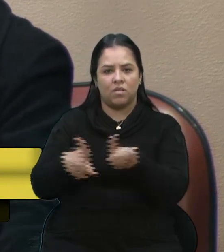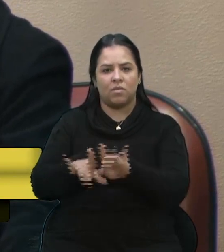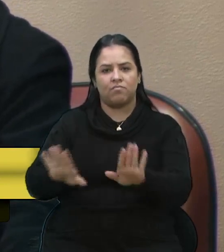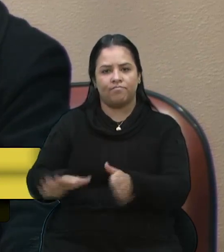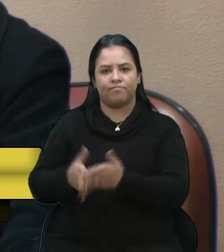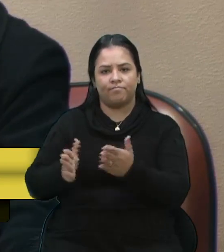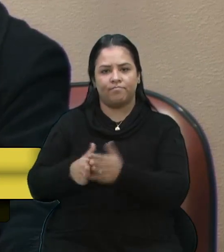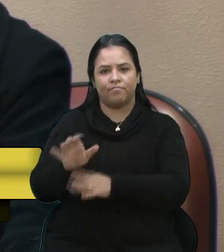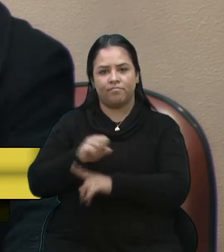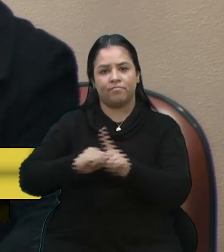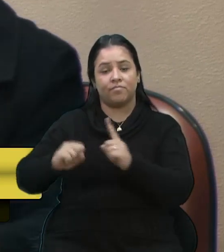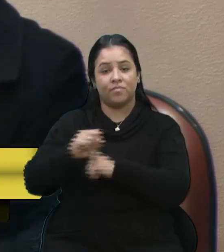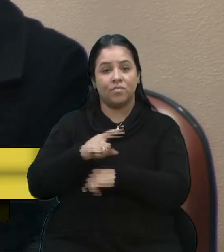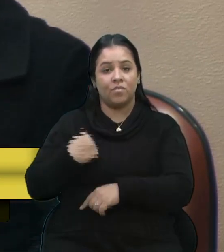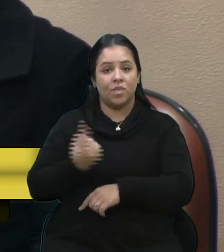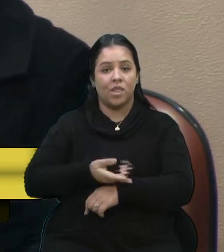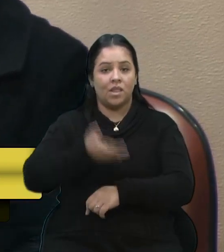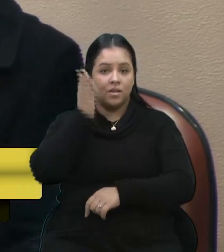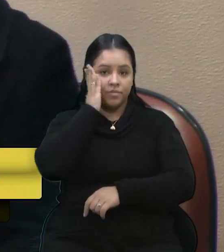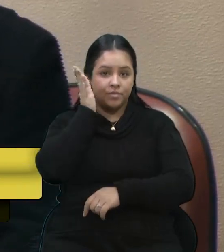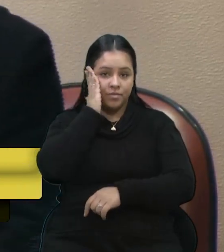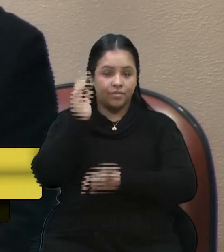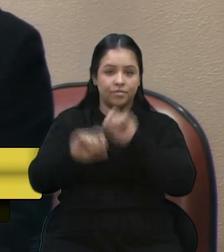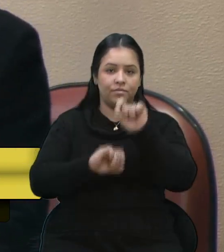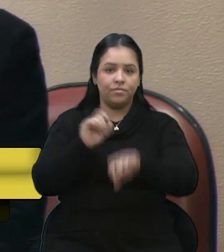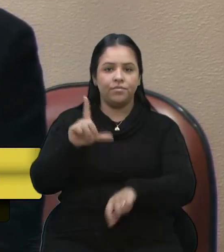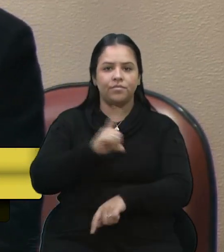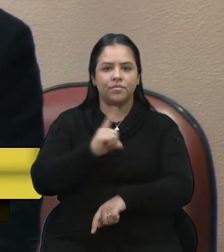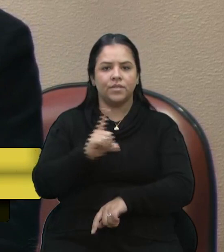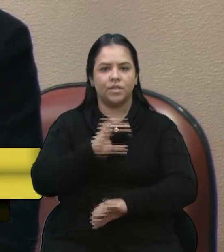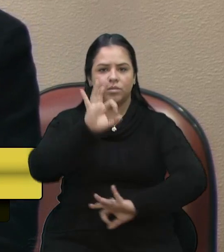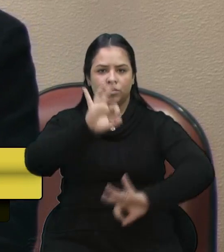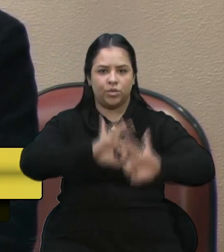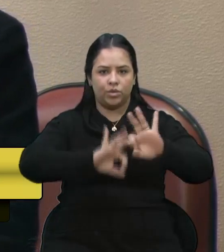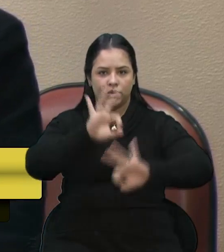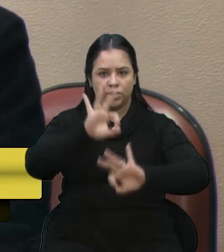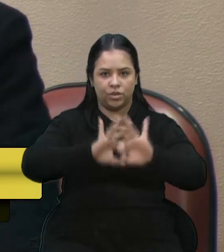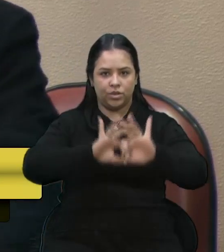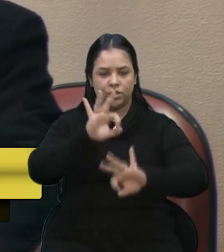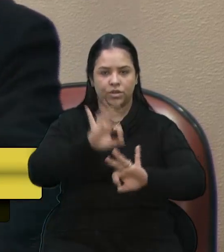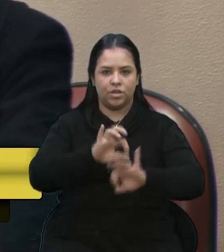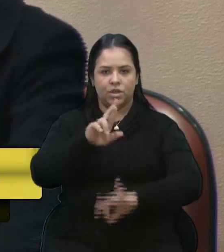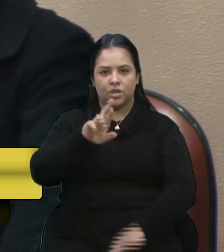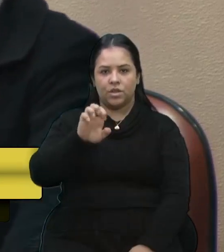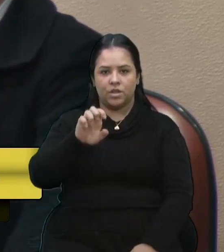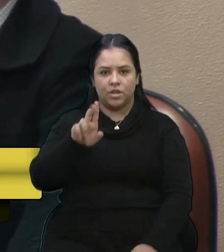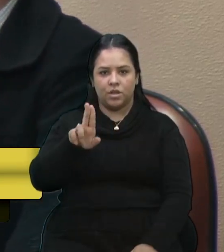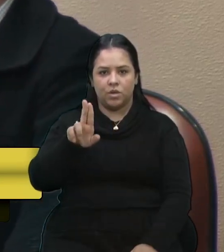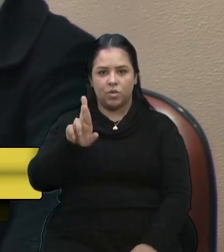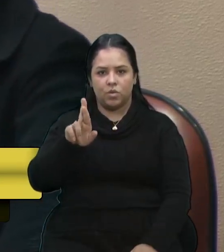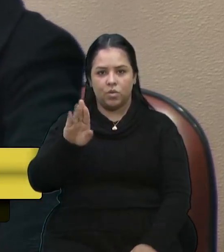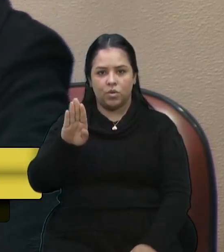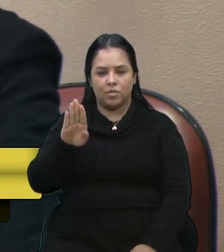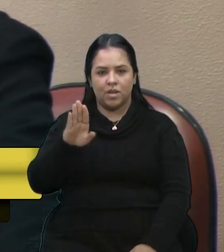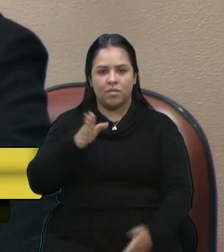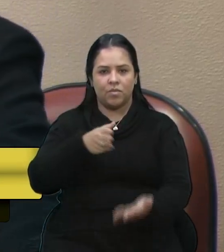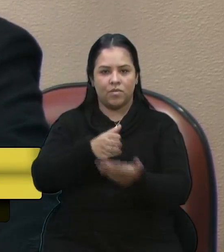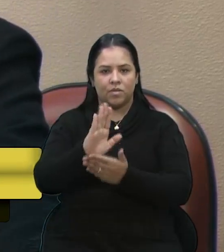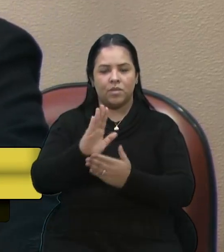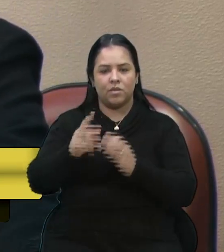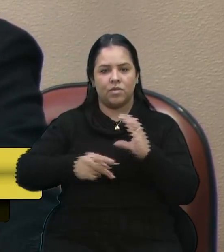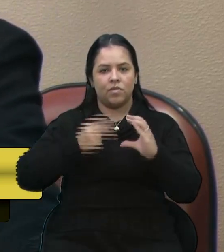Nós sabemos que este passo, deste projeto da REURB, aprovado pela Câmara Federal em